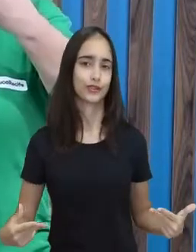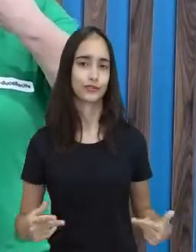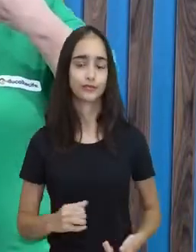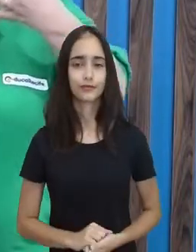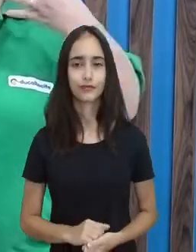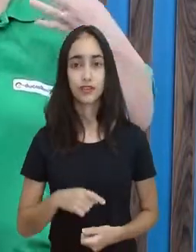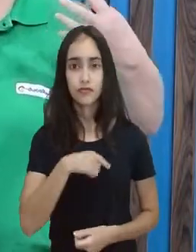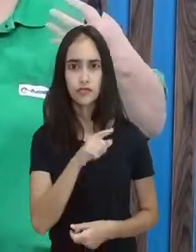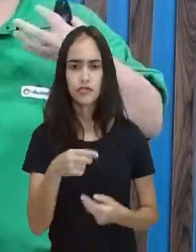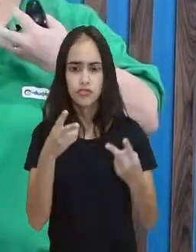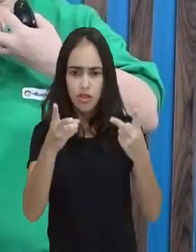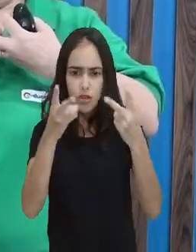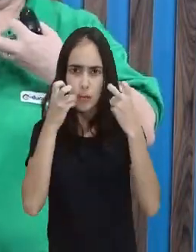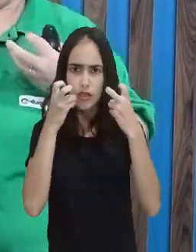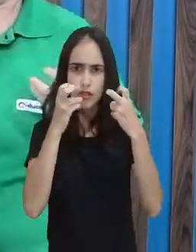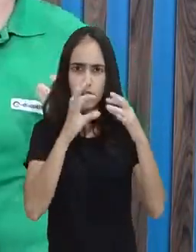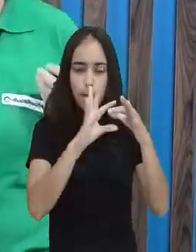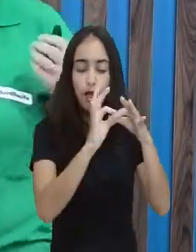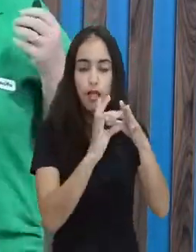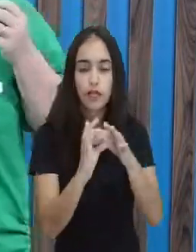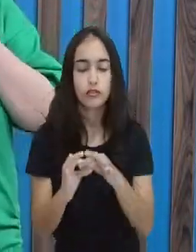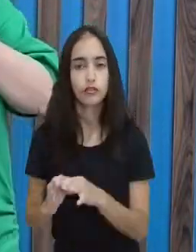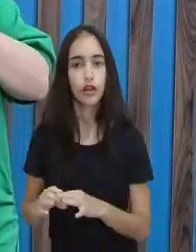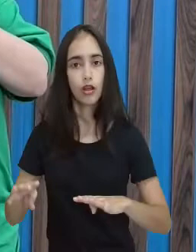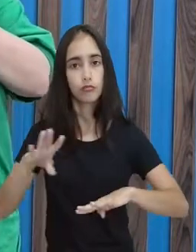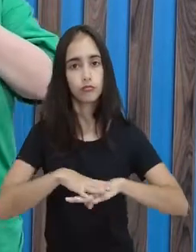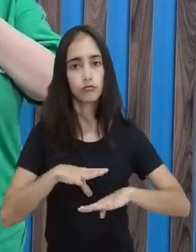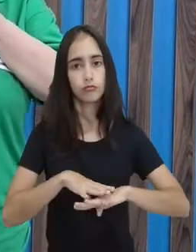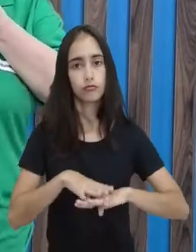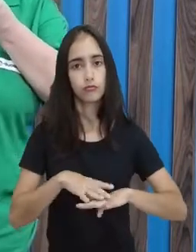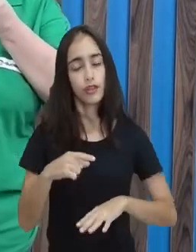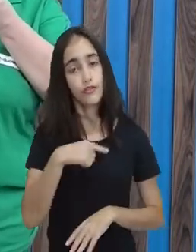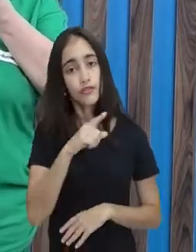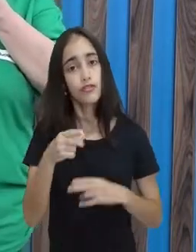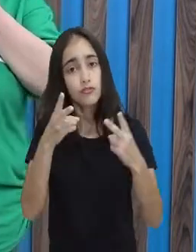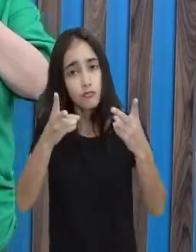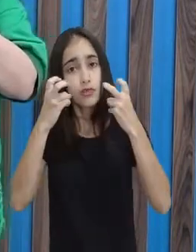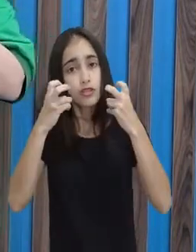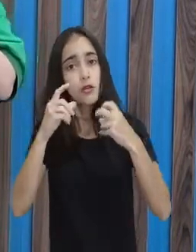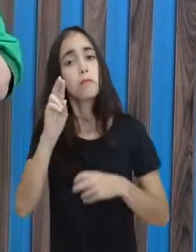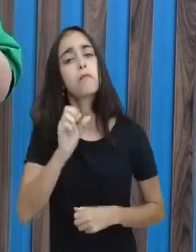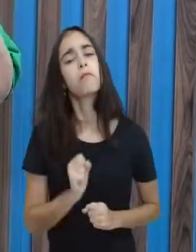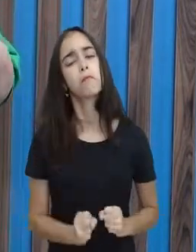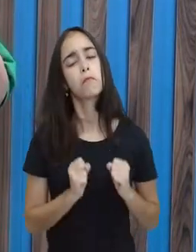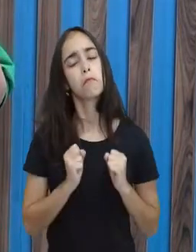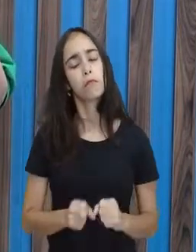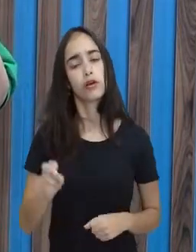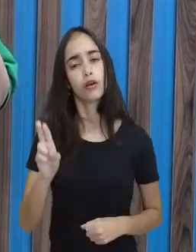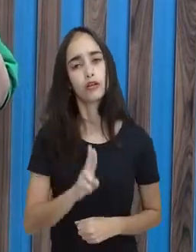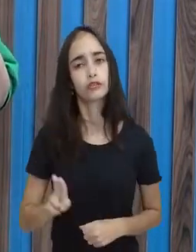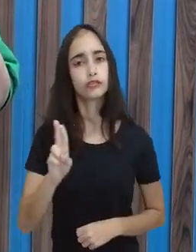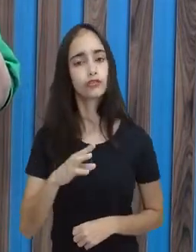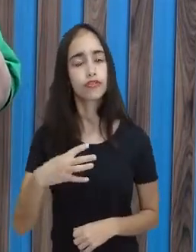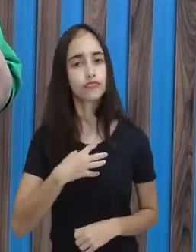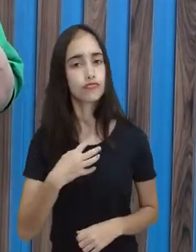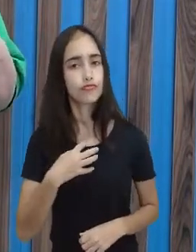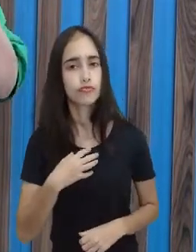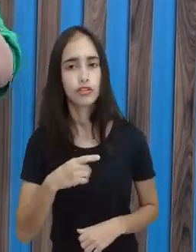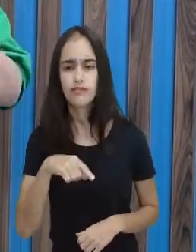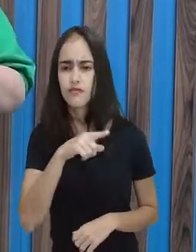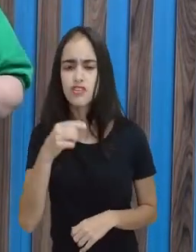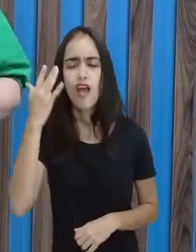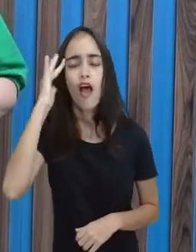As ligações matemáticas. Perceberam que você pode usar maneiras que você acha mais fácil